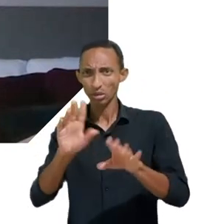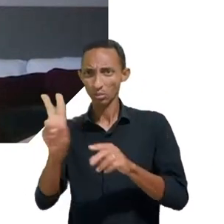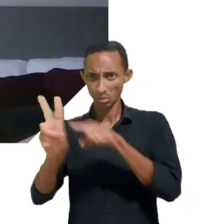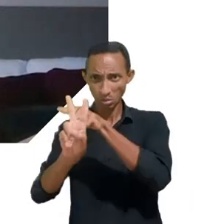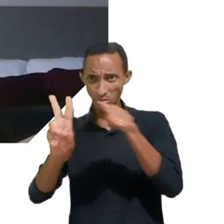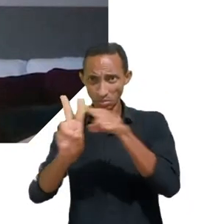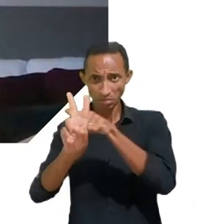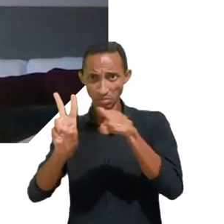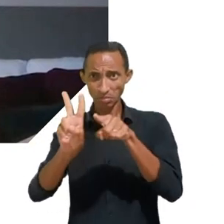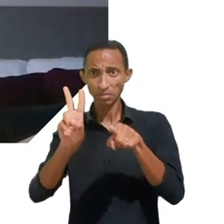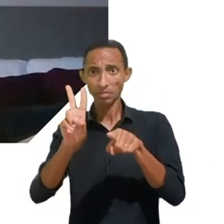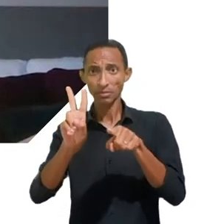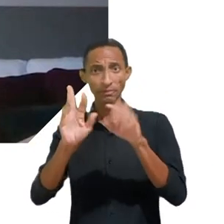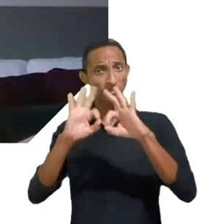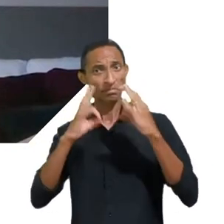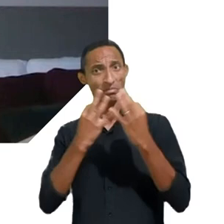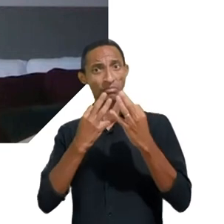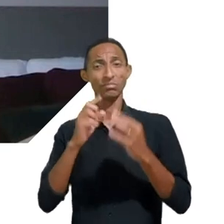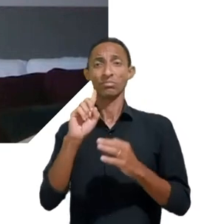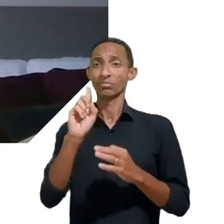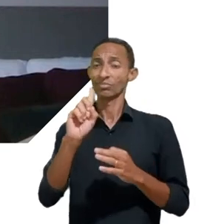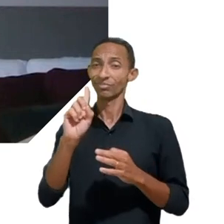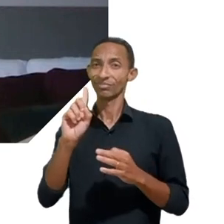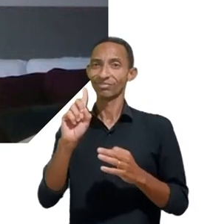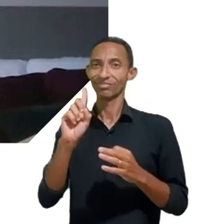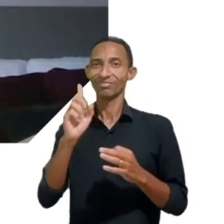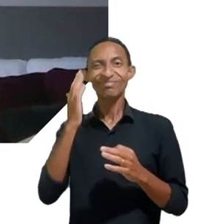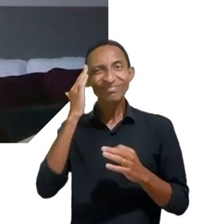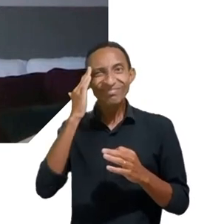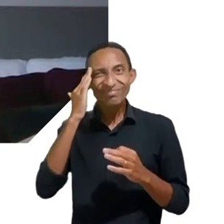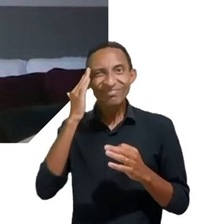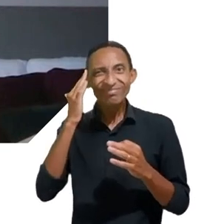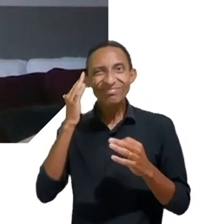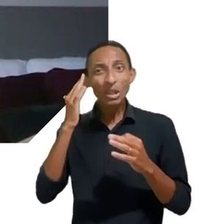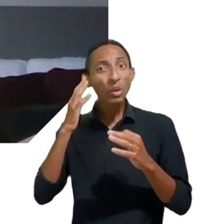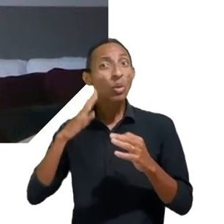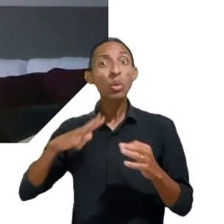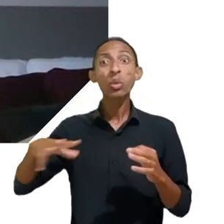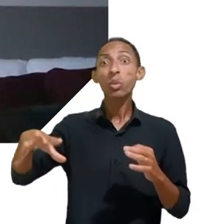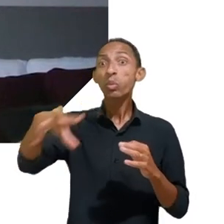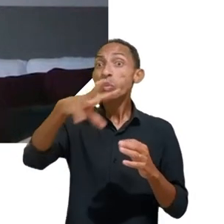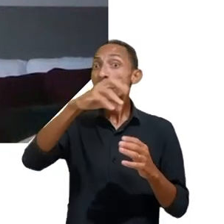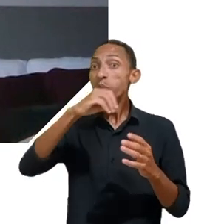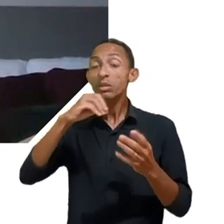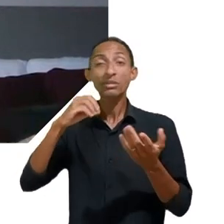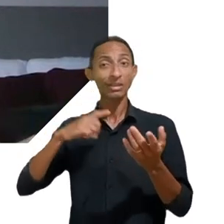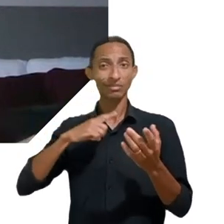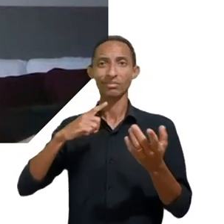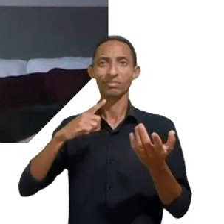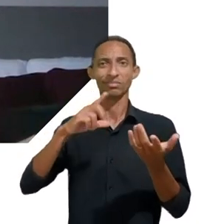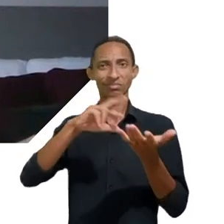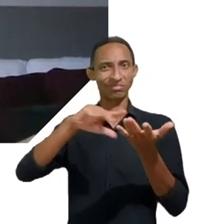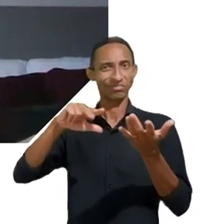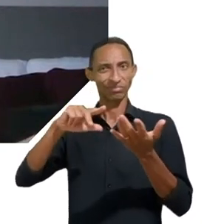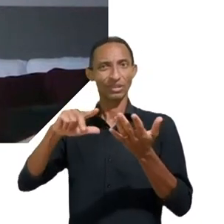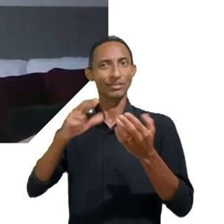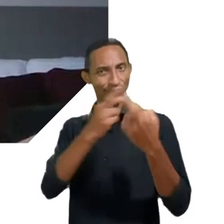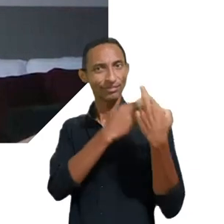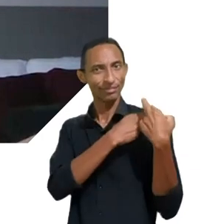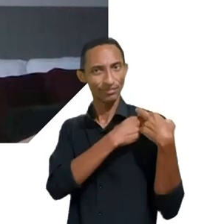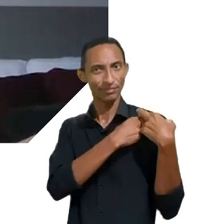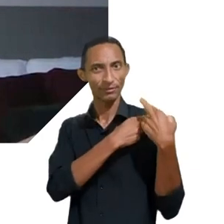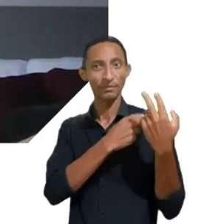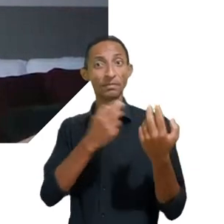extremamente longo, que está conectado a uma série de outros documentos, então de um lado tem essa